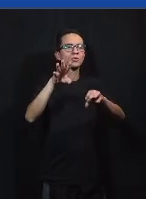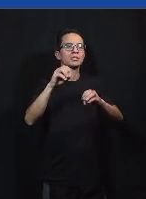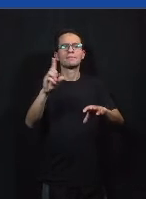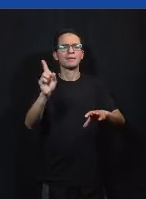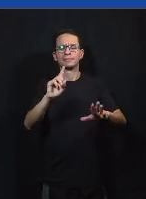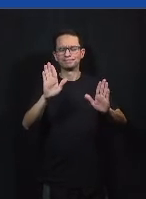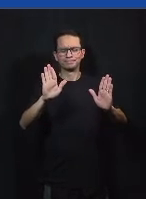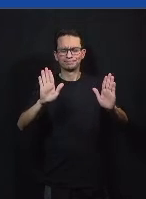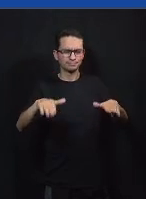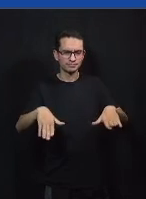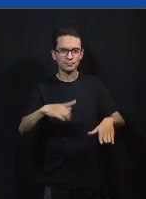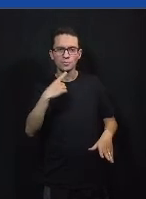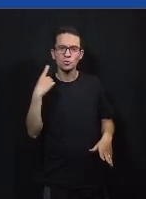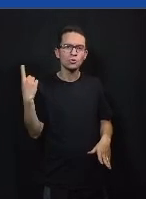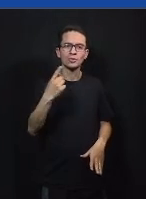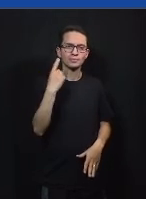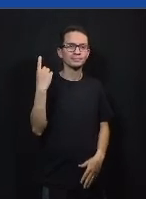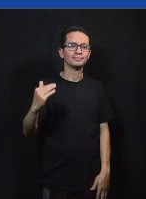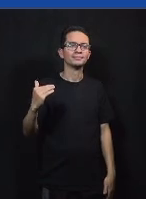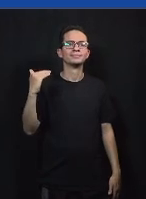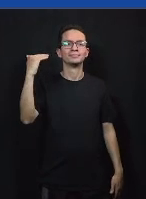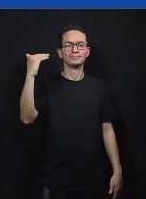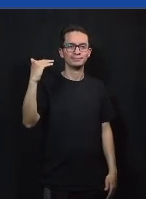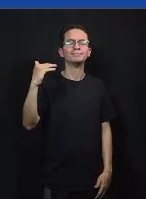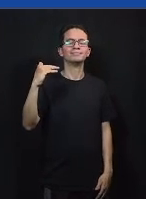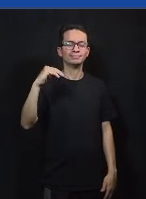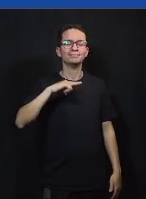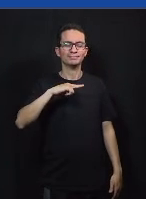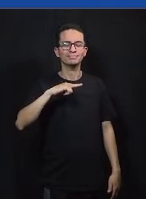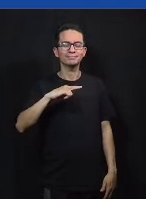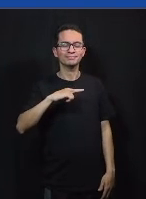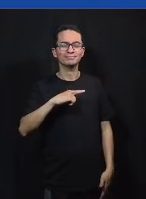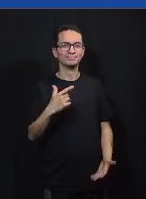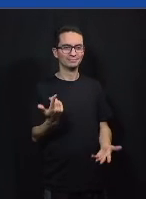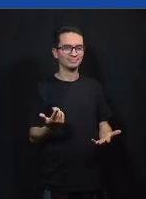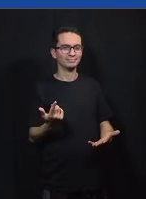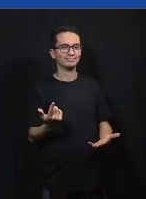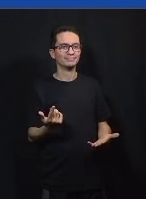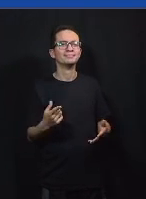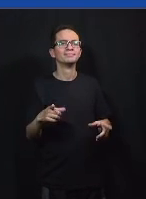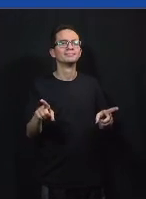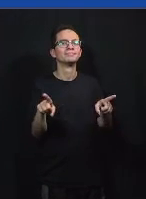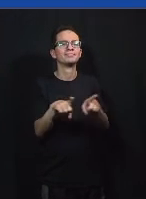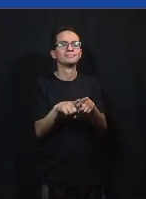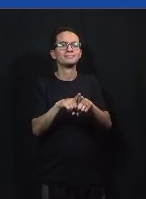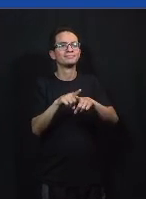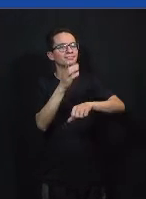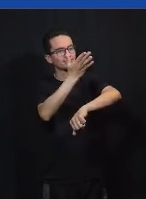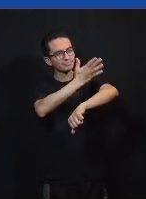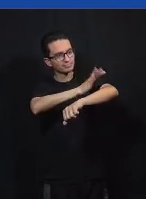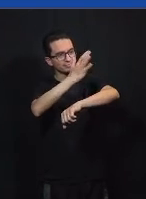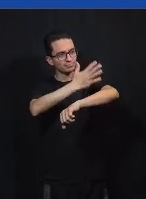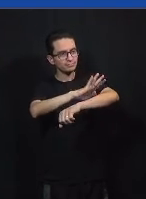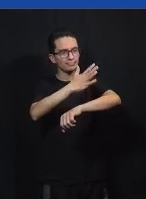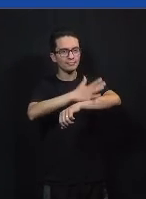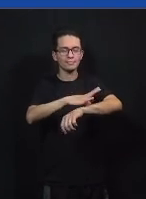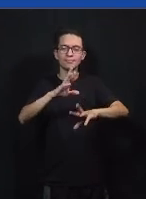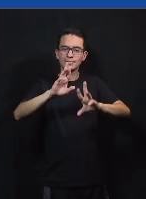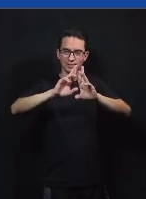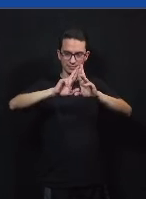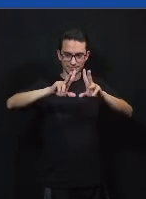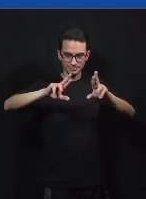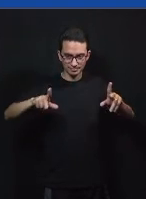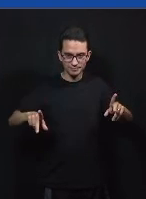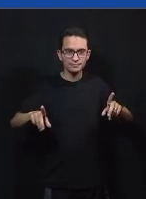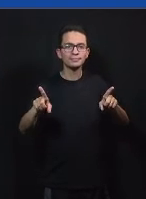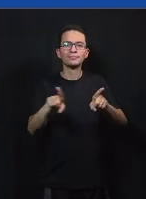alunos nem para a gente como adulto como cidadão a gente entende isso que um debate é um exercício para explorar questões e um